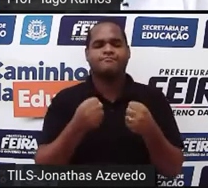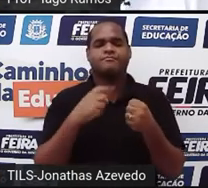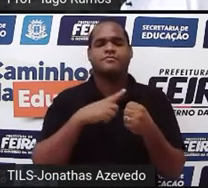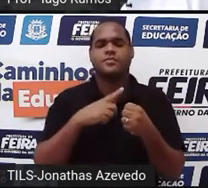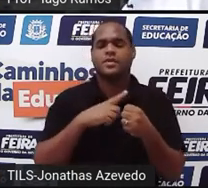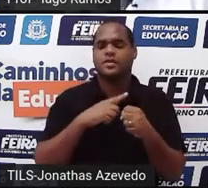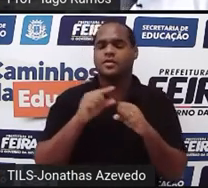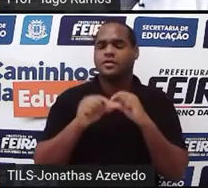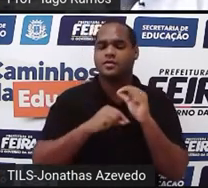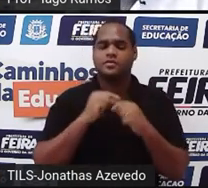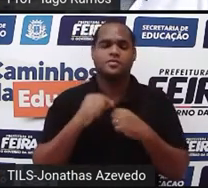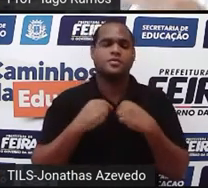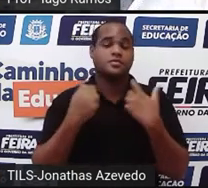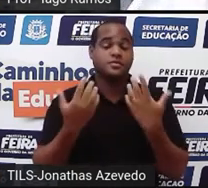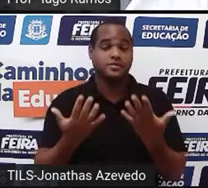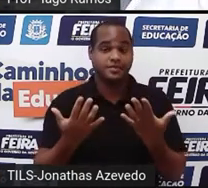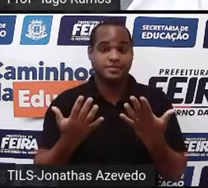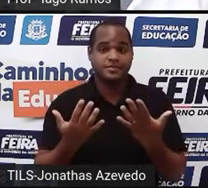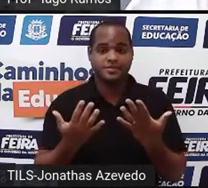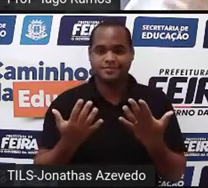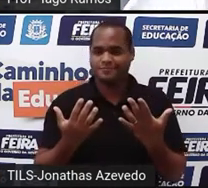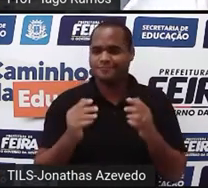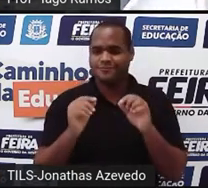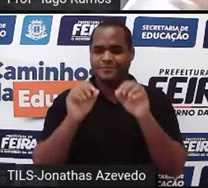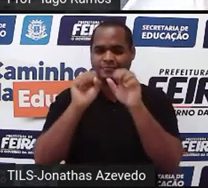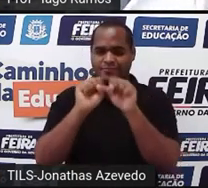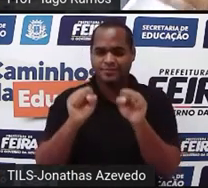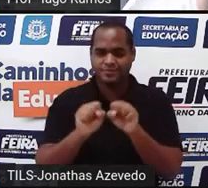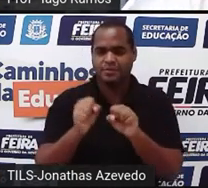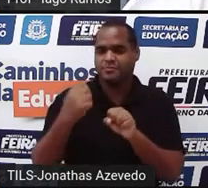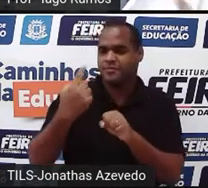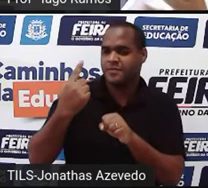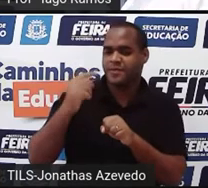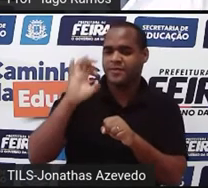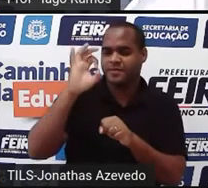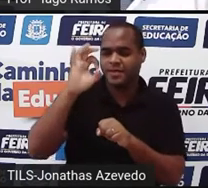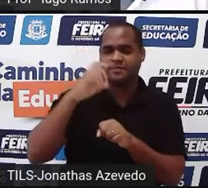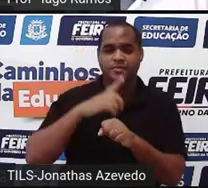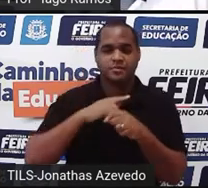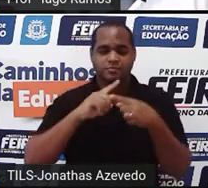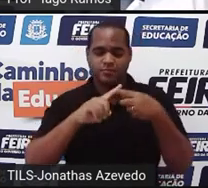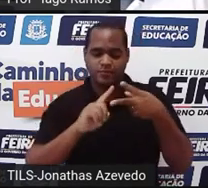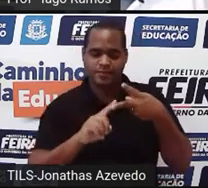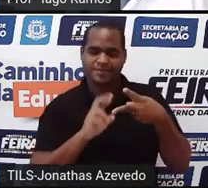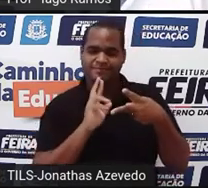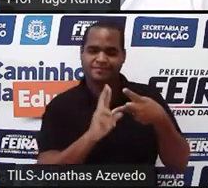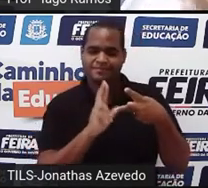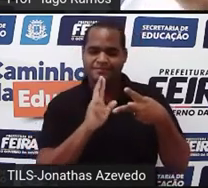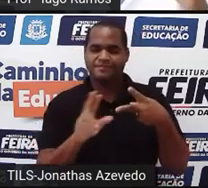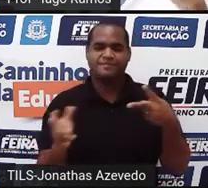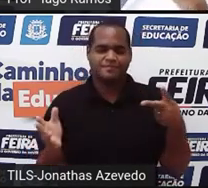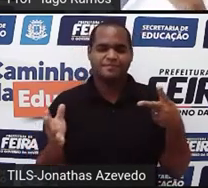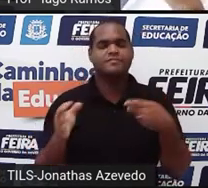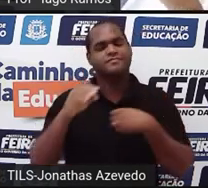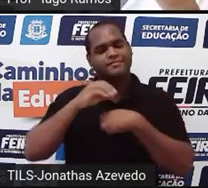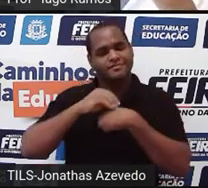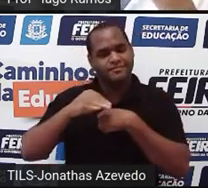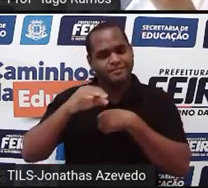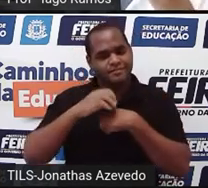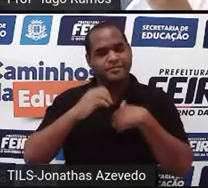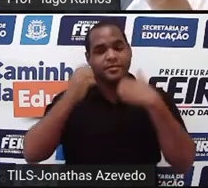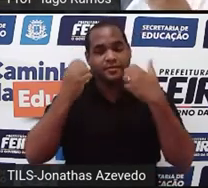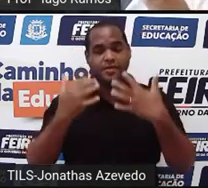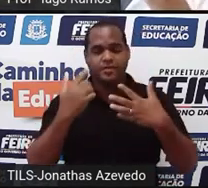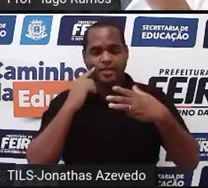muita demora, né? Que é professor sistema de equação no primeiro grau com duas incógnitas. e a gente já viu